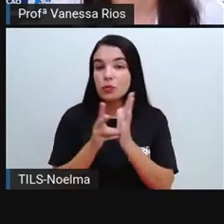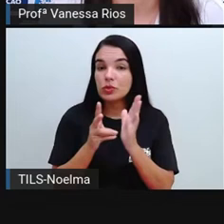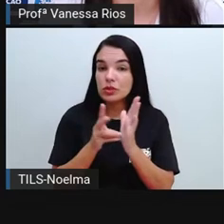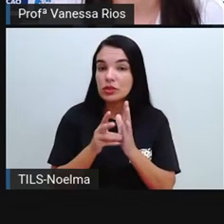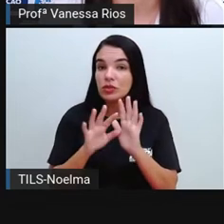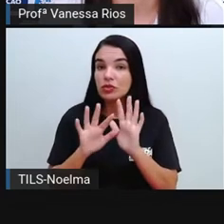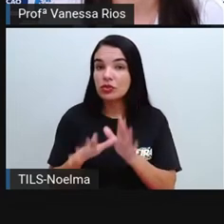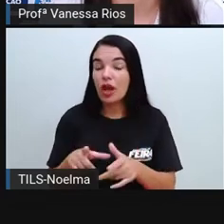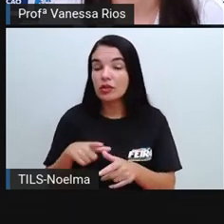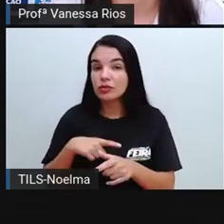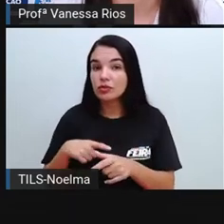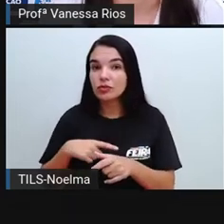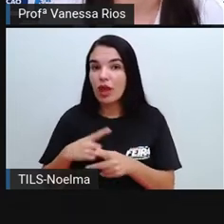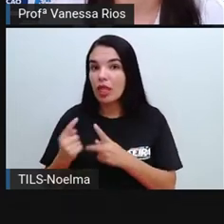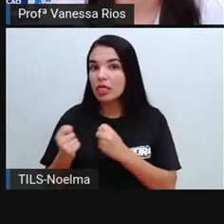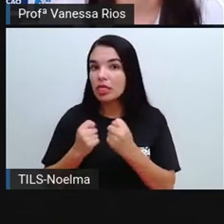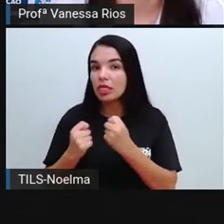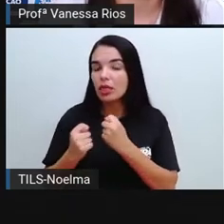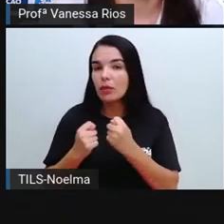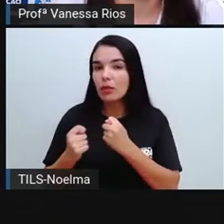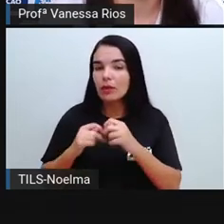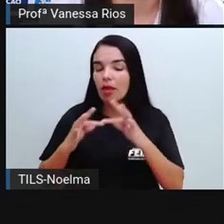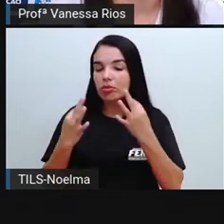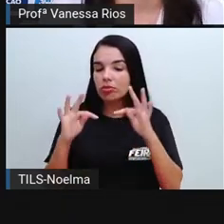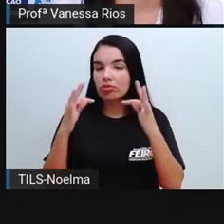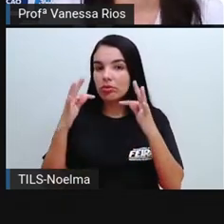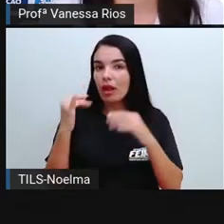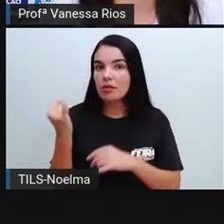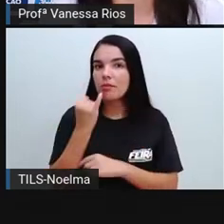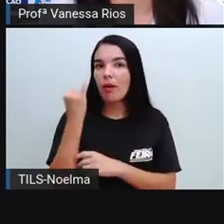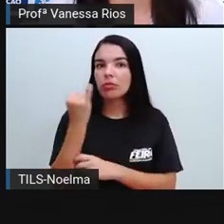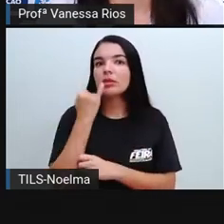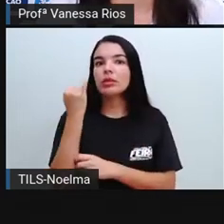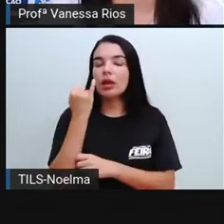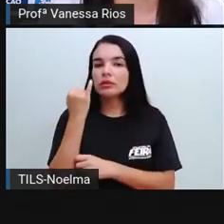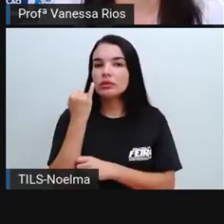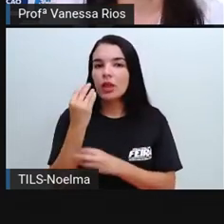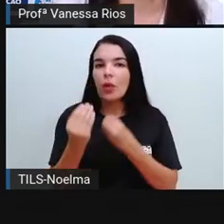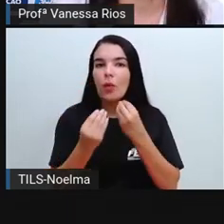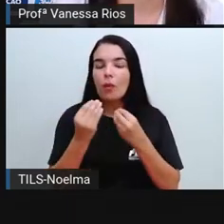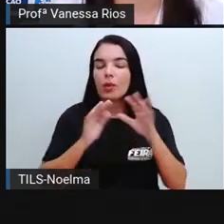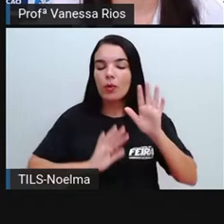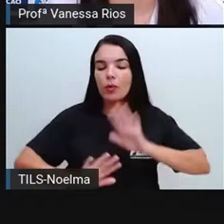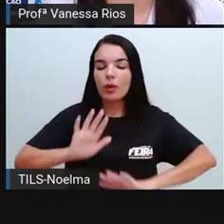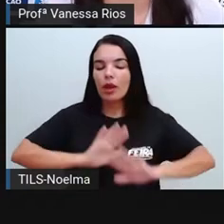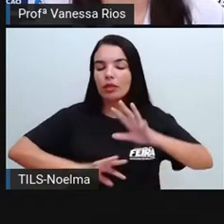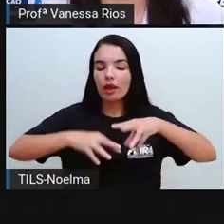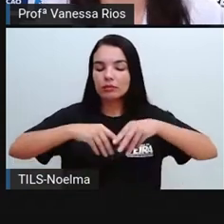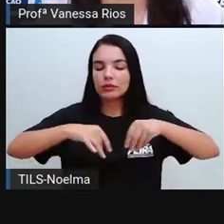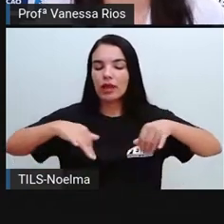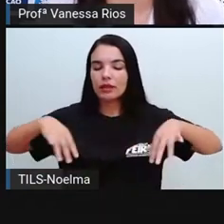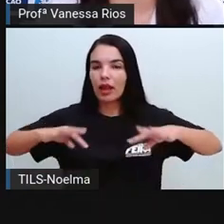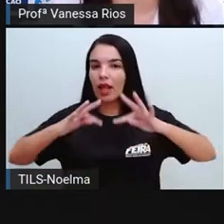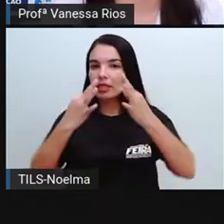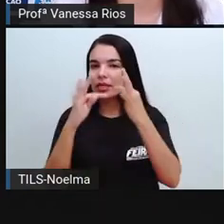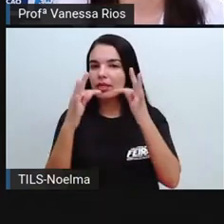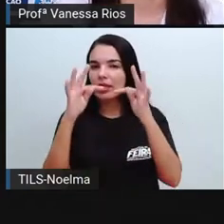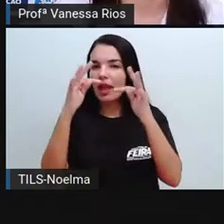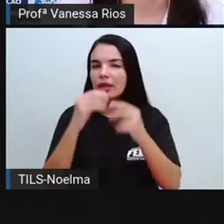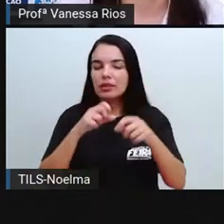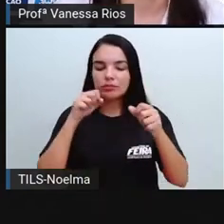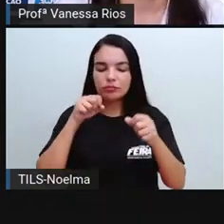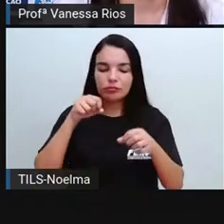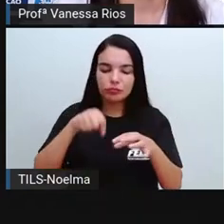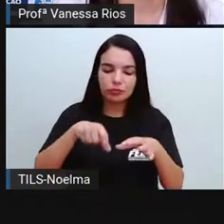dominavam técnicas importantíssimas, né? Sobre a agricultura, técnicas de plantio, de época